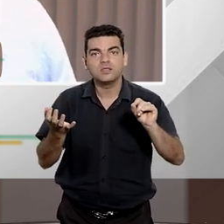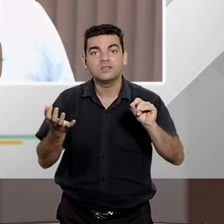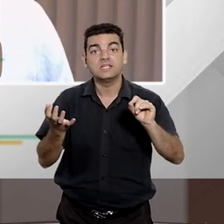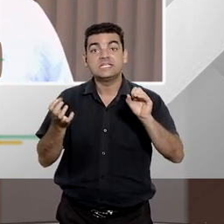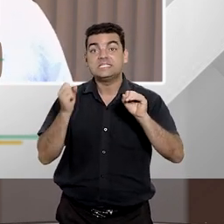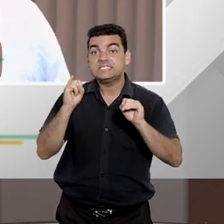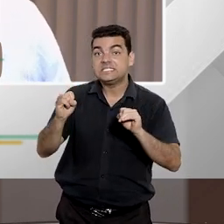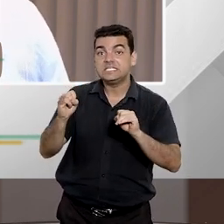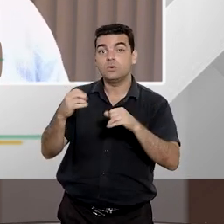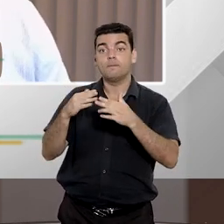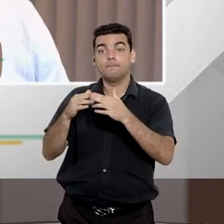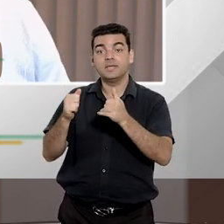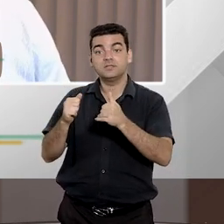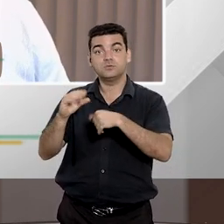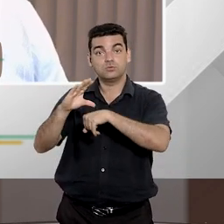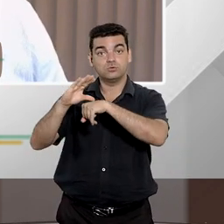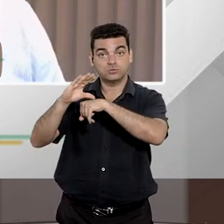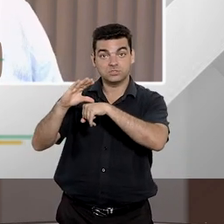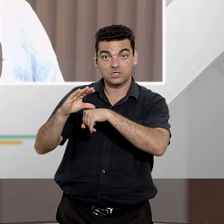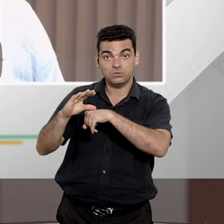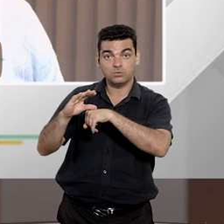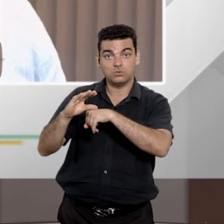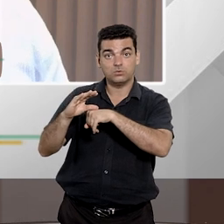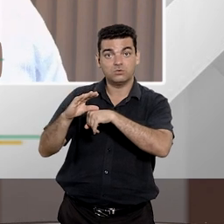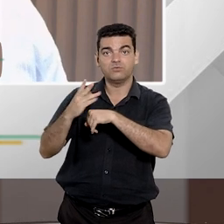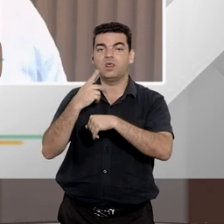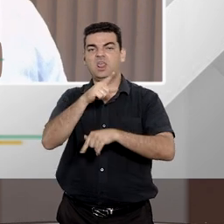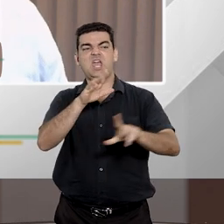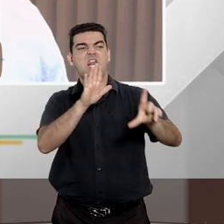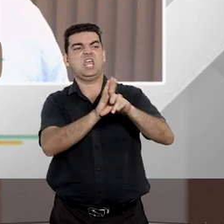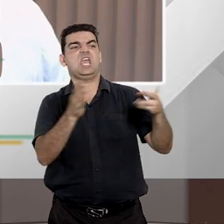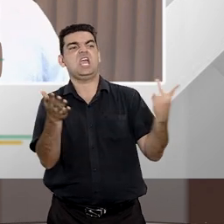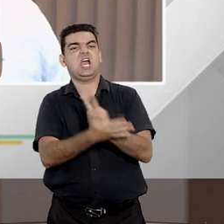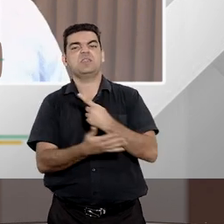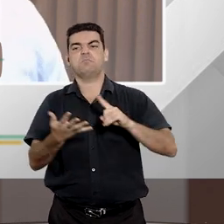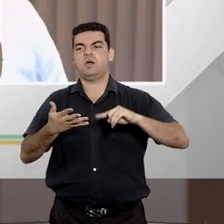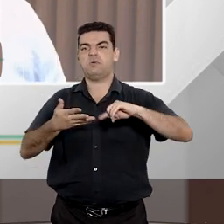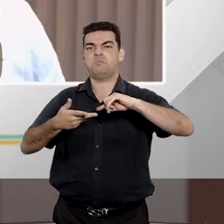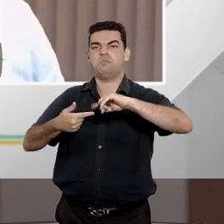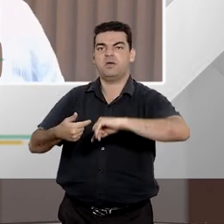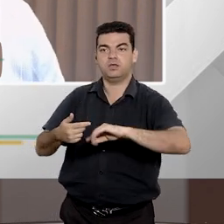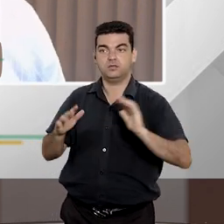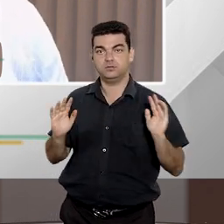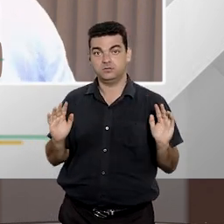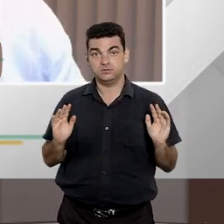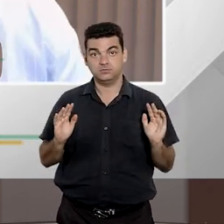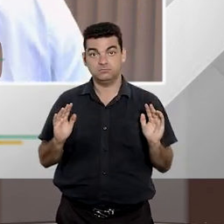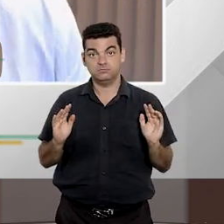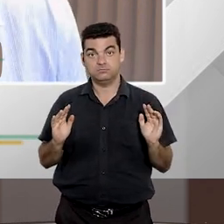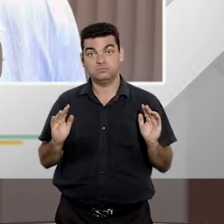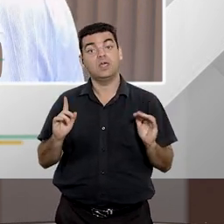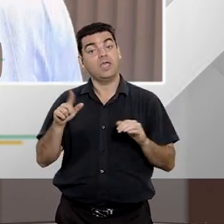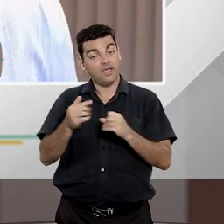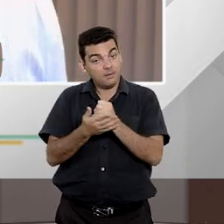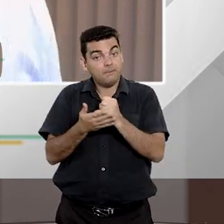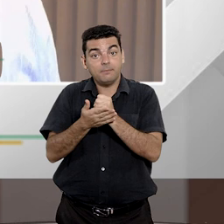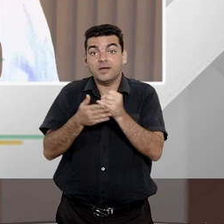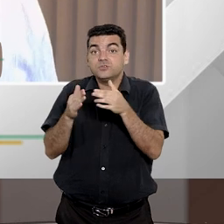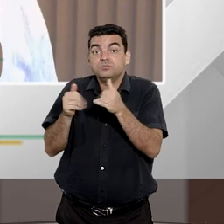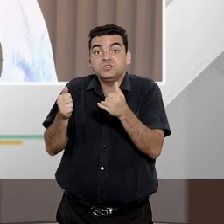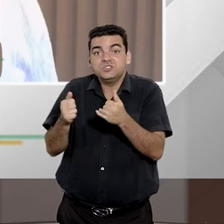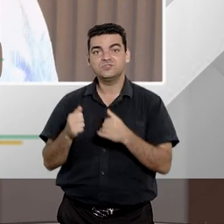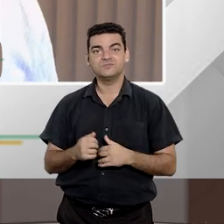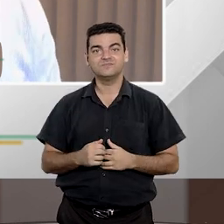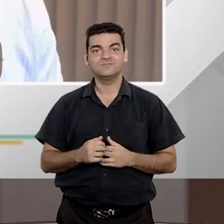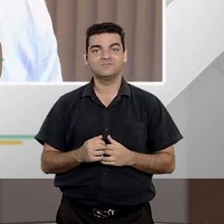e essa lei aqui não pode ser aplicada porque ela fere a Constituição isso é um fundamento da minha ação